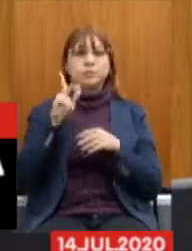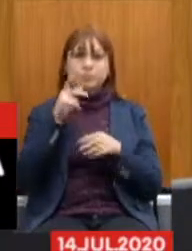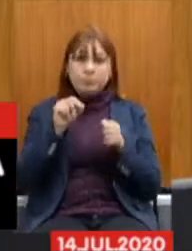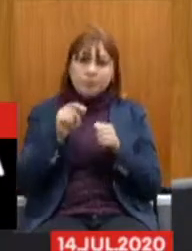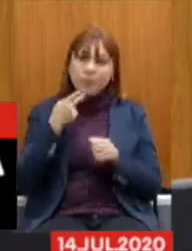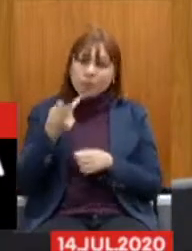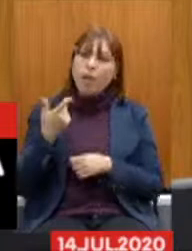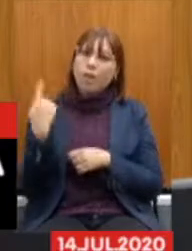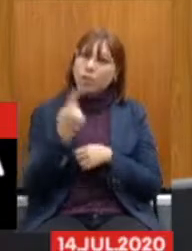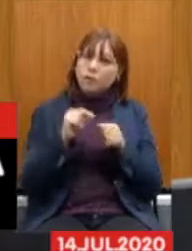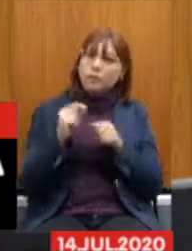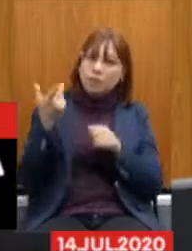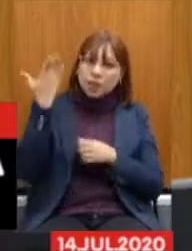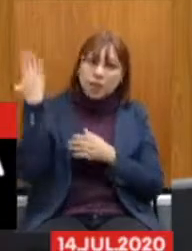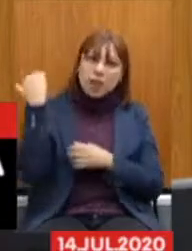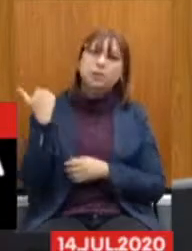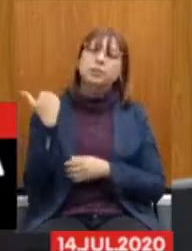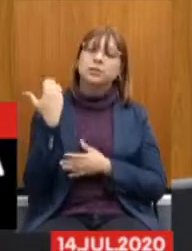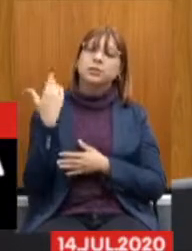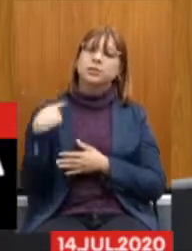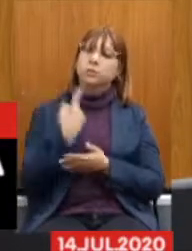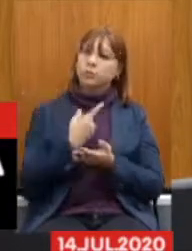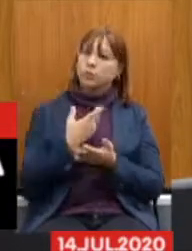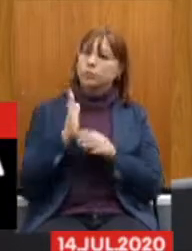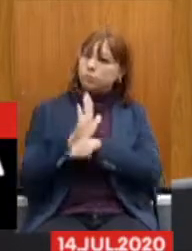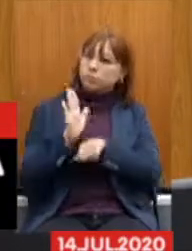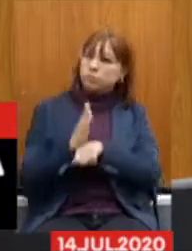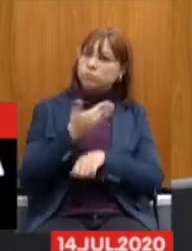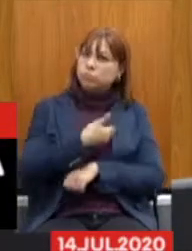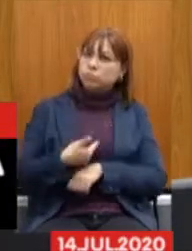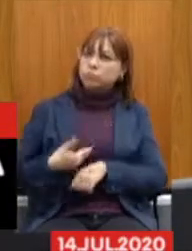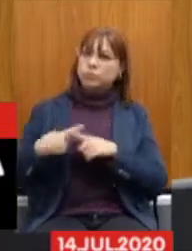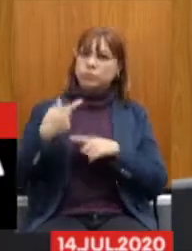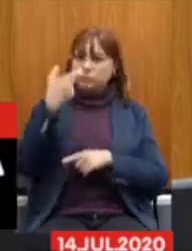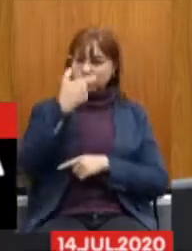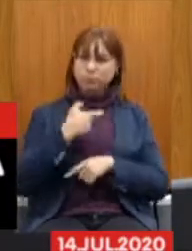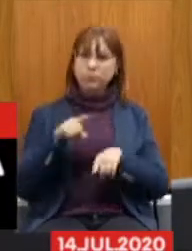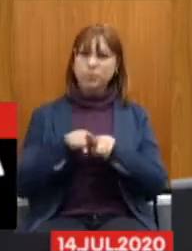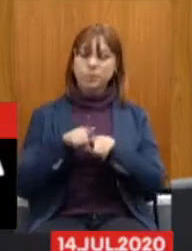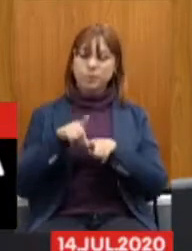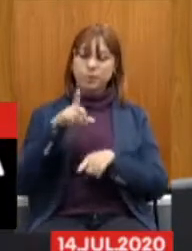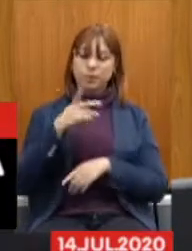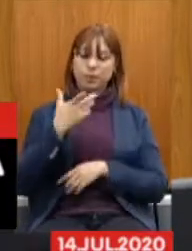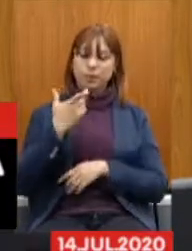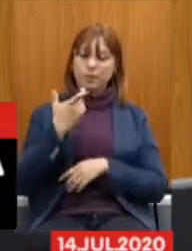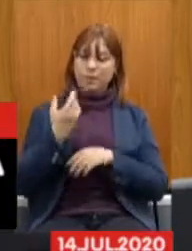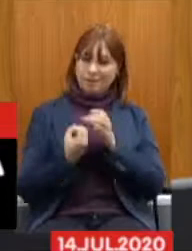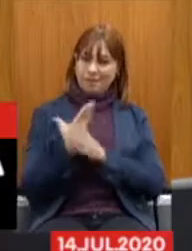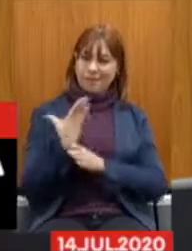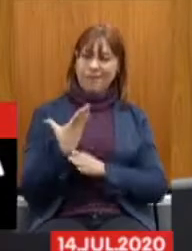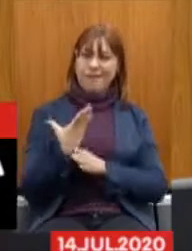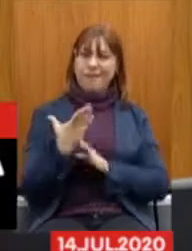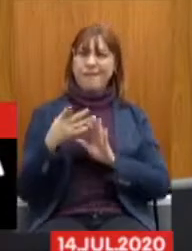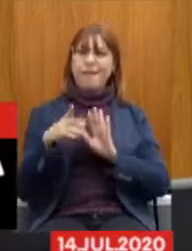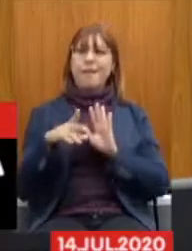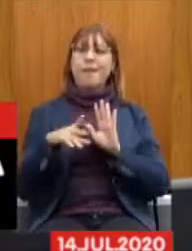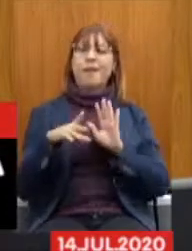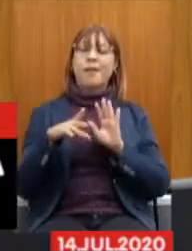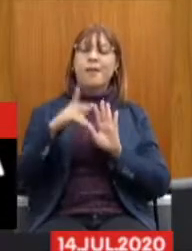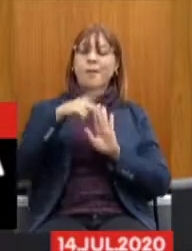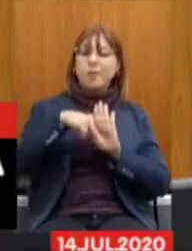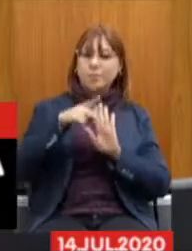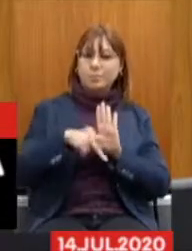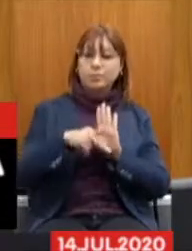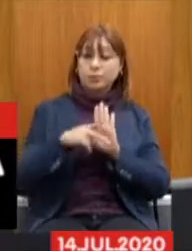colaboramos com o governo na fiscalização. Quando nós colocamos de minha autoria também um projeto que todas as compras realizadas pelo